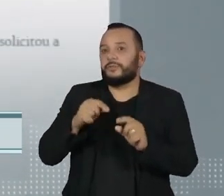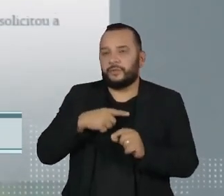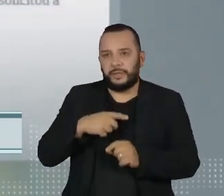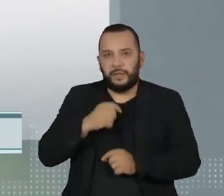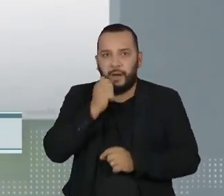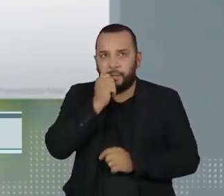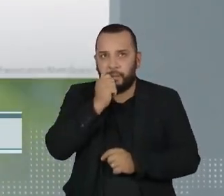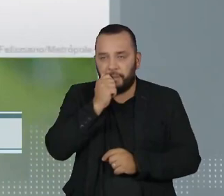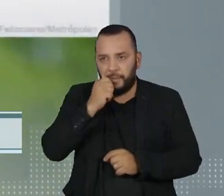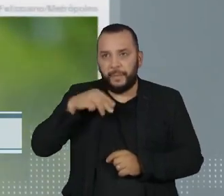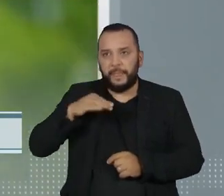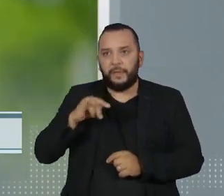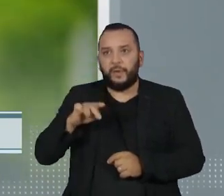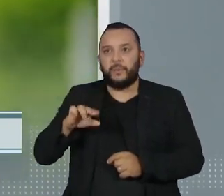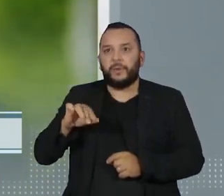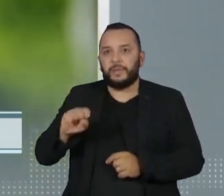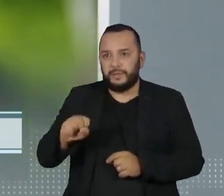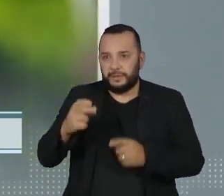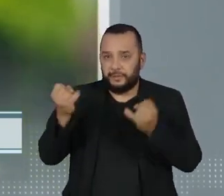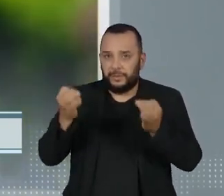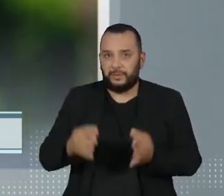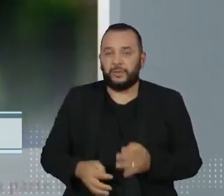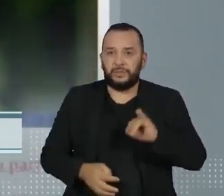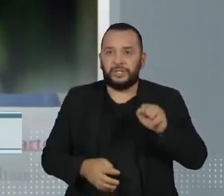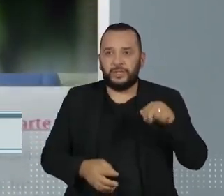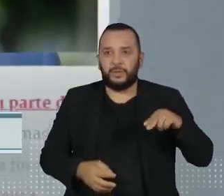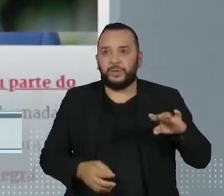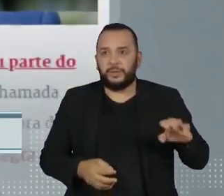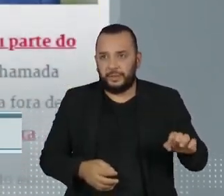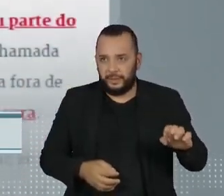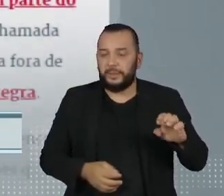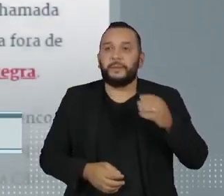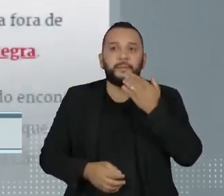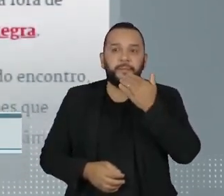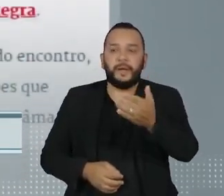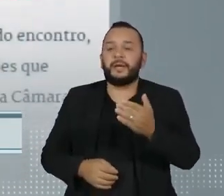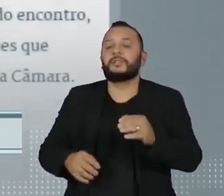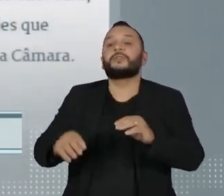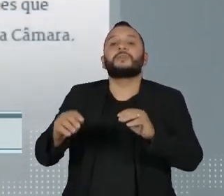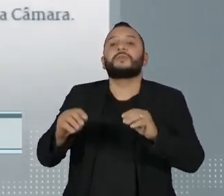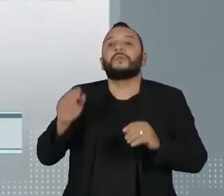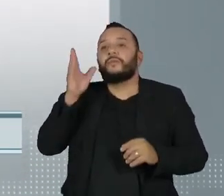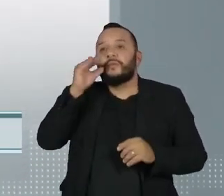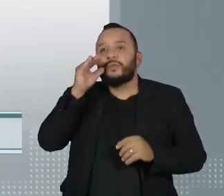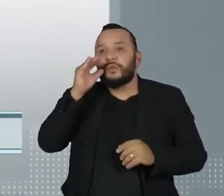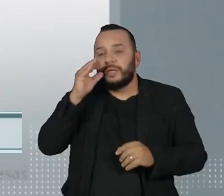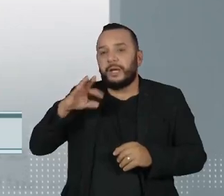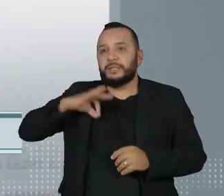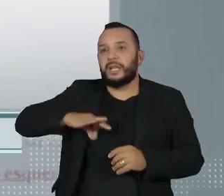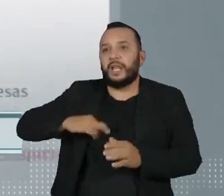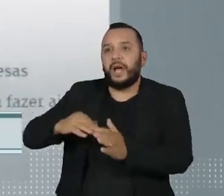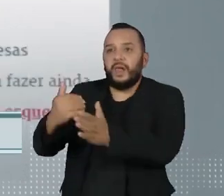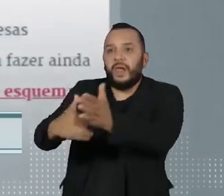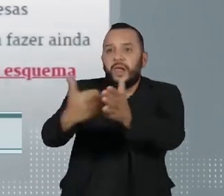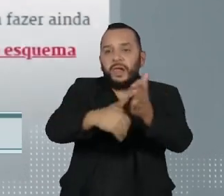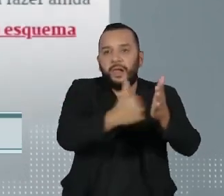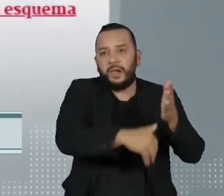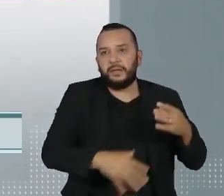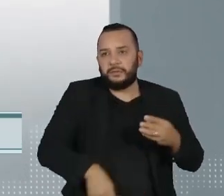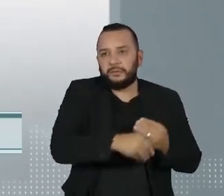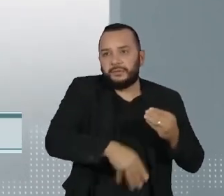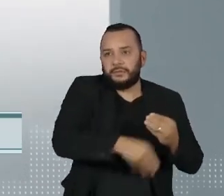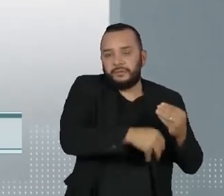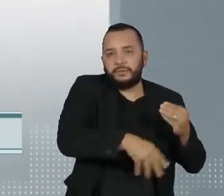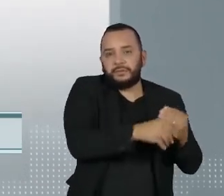pelo portal Metrópolis, nos quais Janones pede para que os funcionários façam doações mensais de seus salários para compensar os